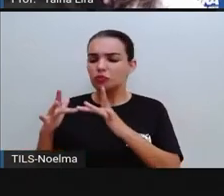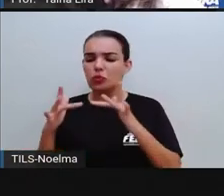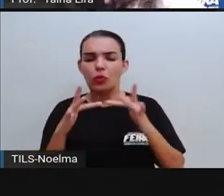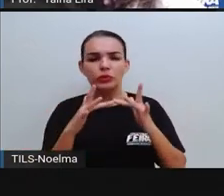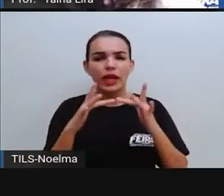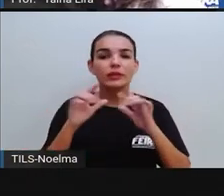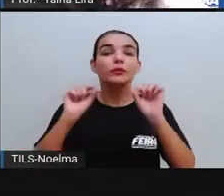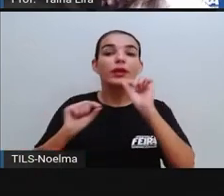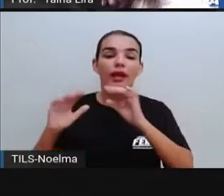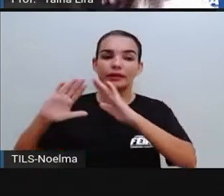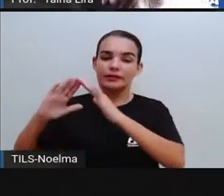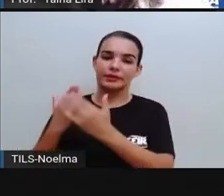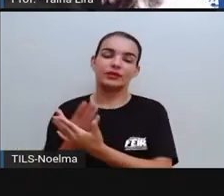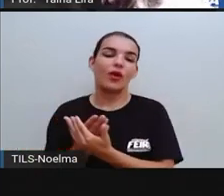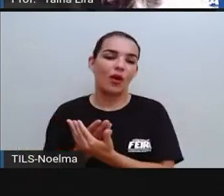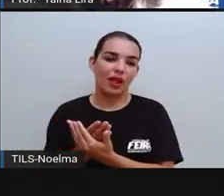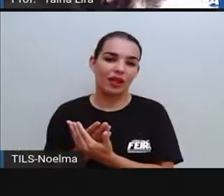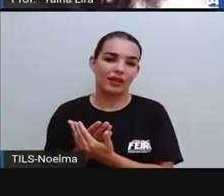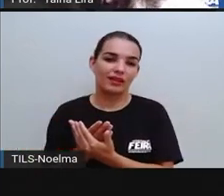tá?